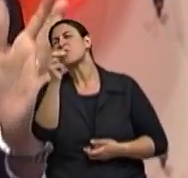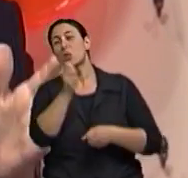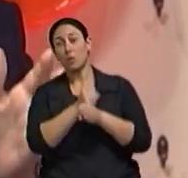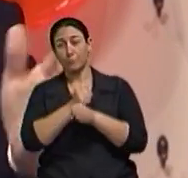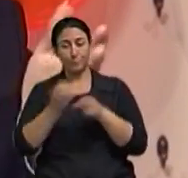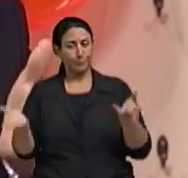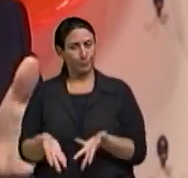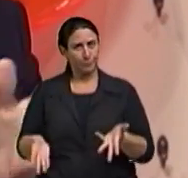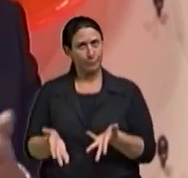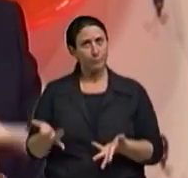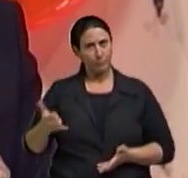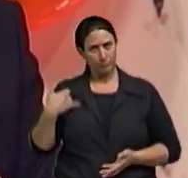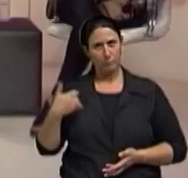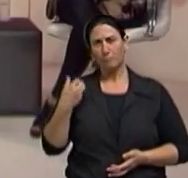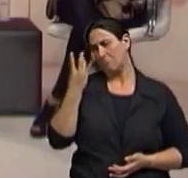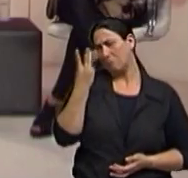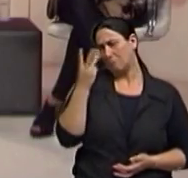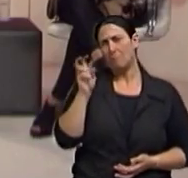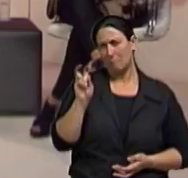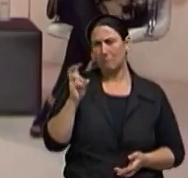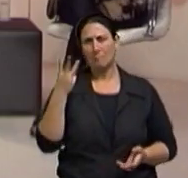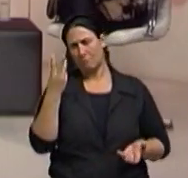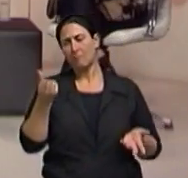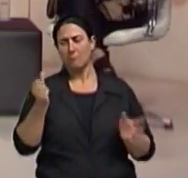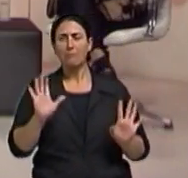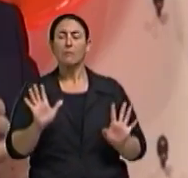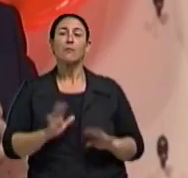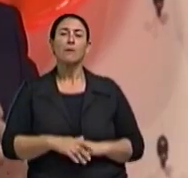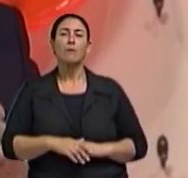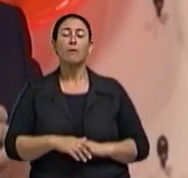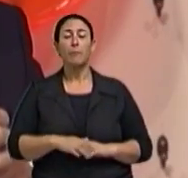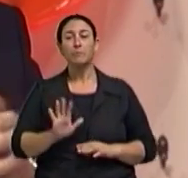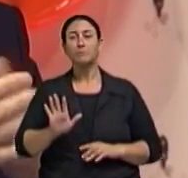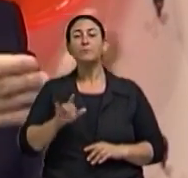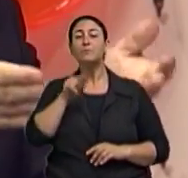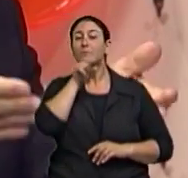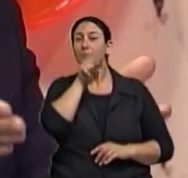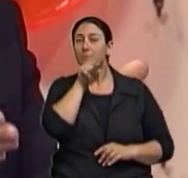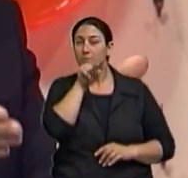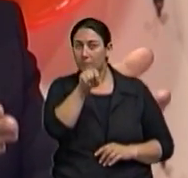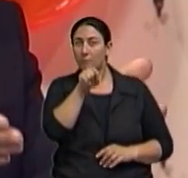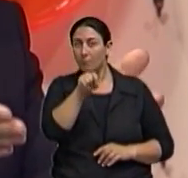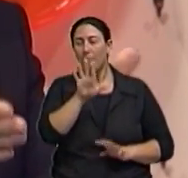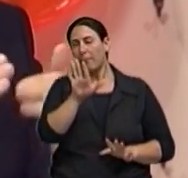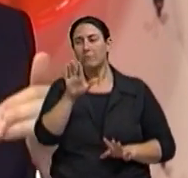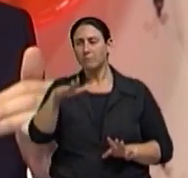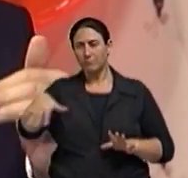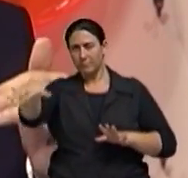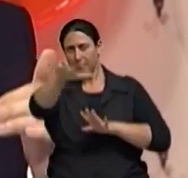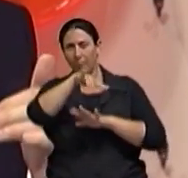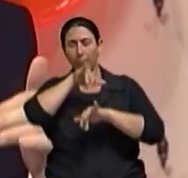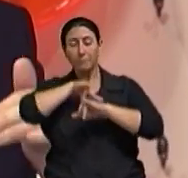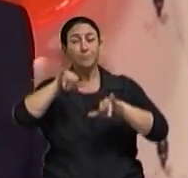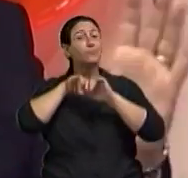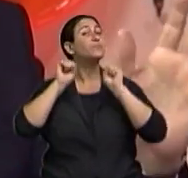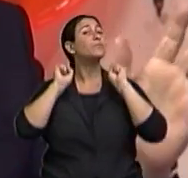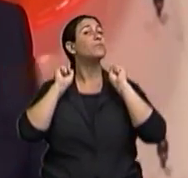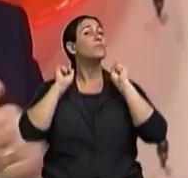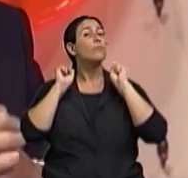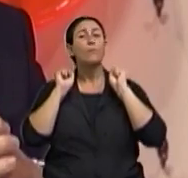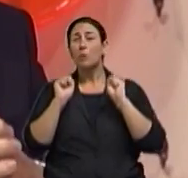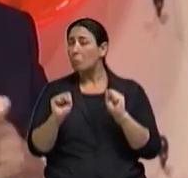que está, por exemplo... Com 35, 36 anos. É, e o público-alvo desse teu programa, com 60 anos, né? Ele pode